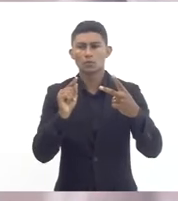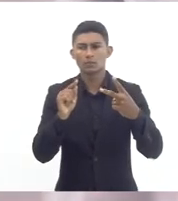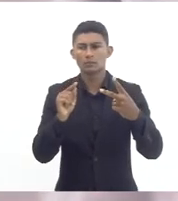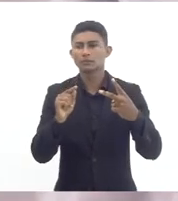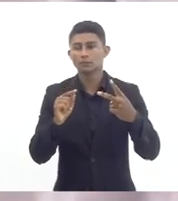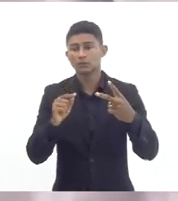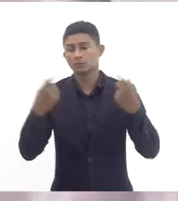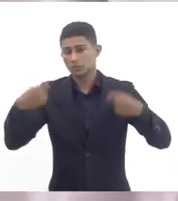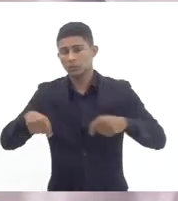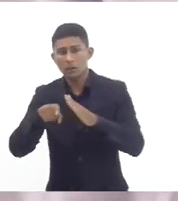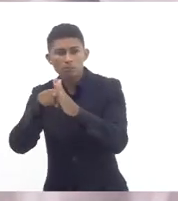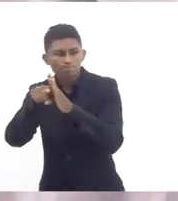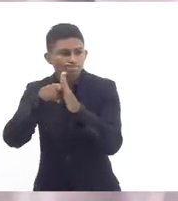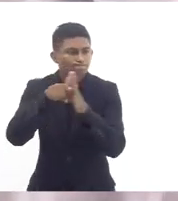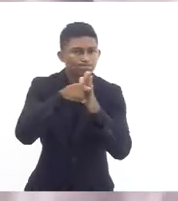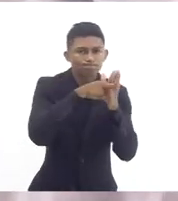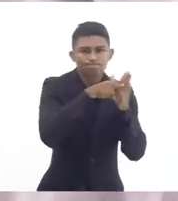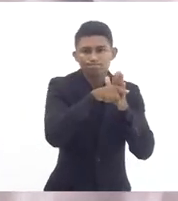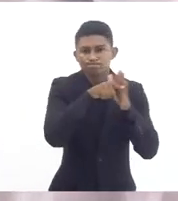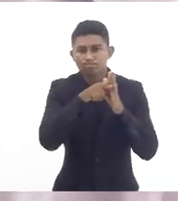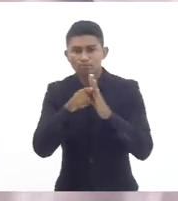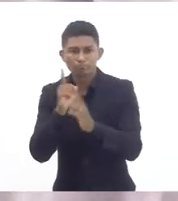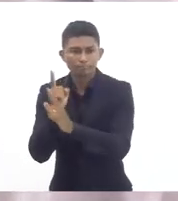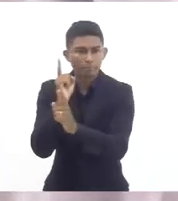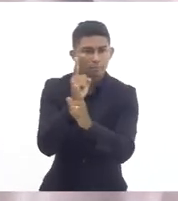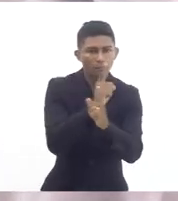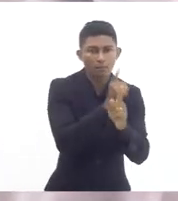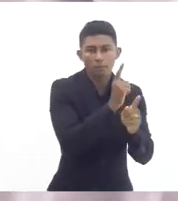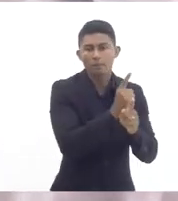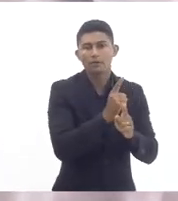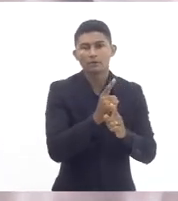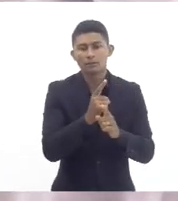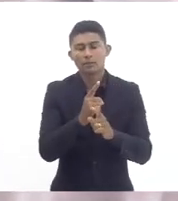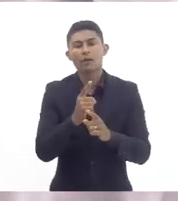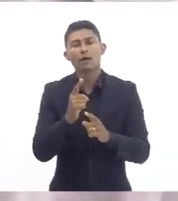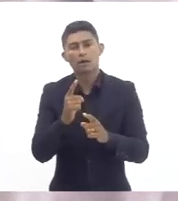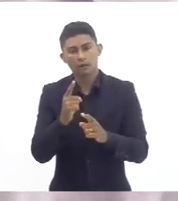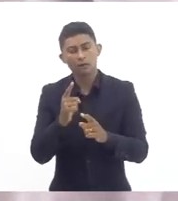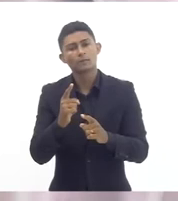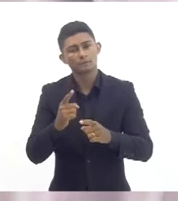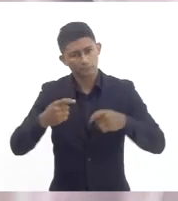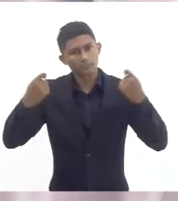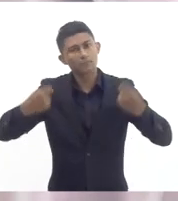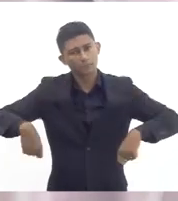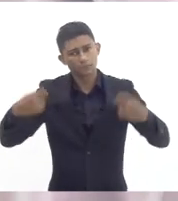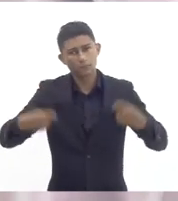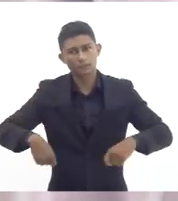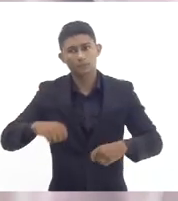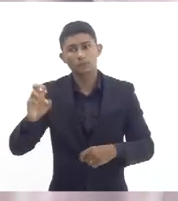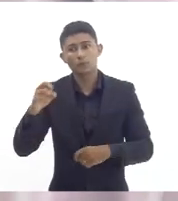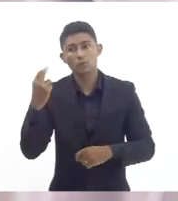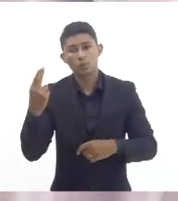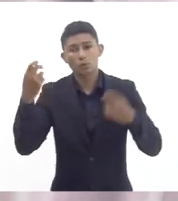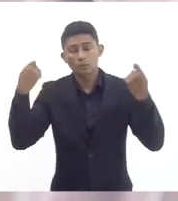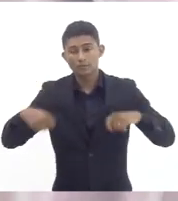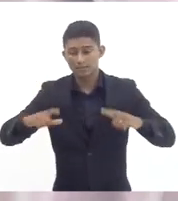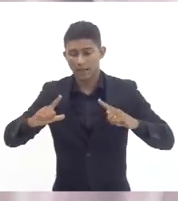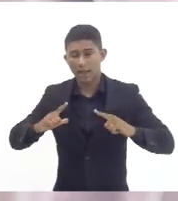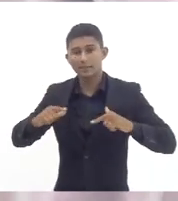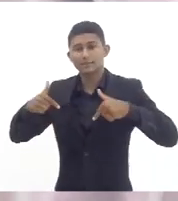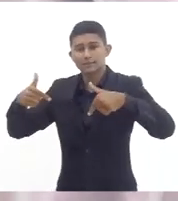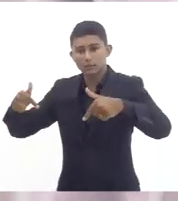conseguem nos levar à produção de um entendimento ou a nossa avaliação é que talvez seja o caso de abrir uma ação civil pública